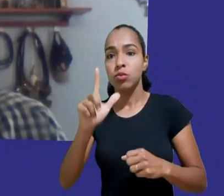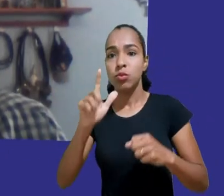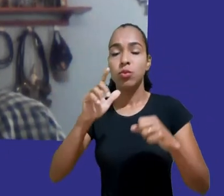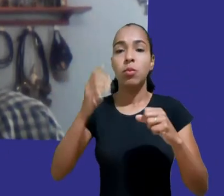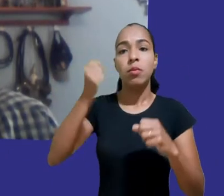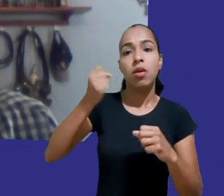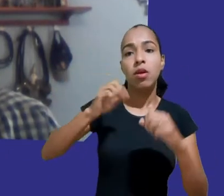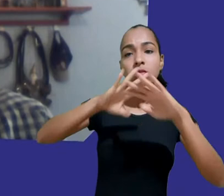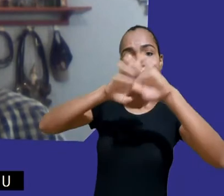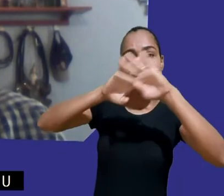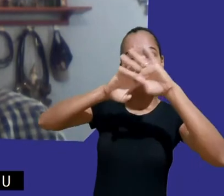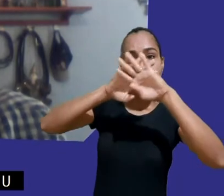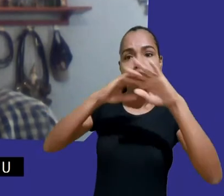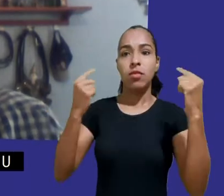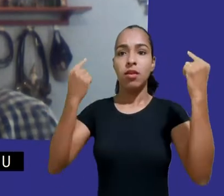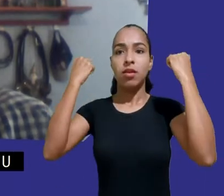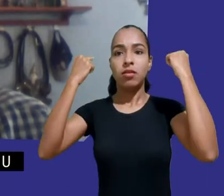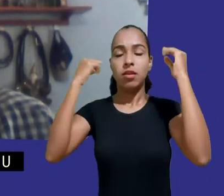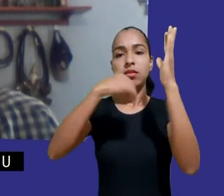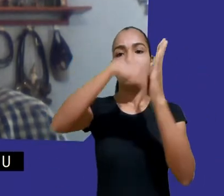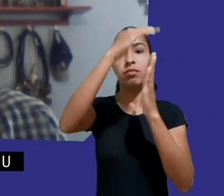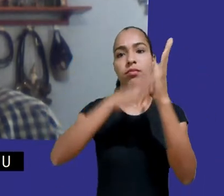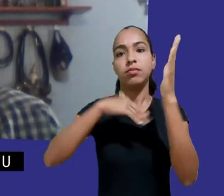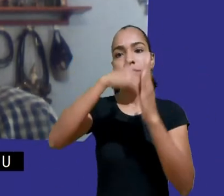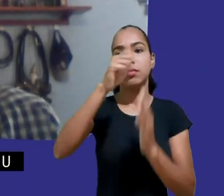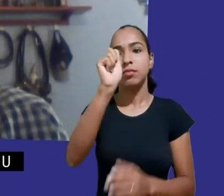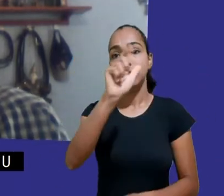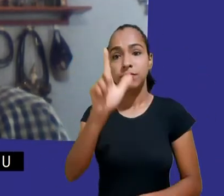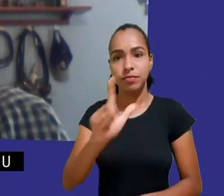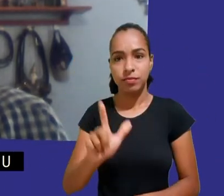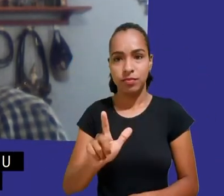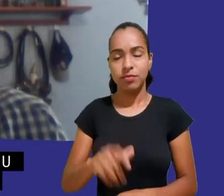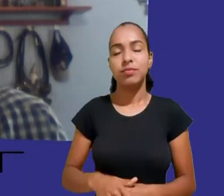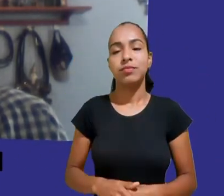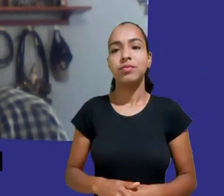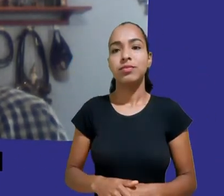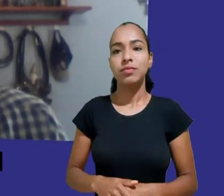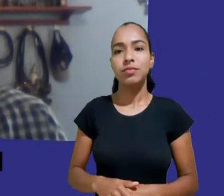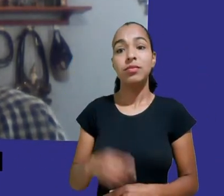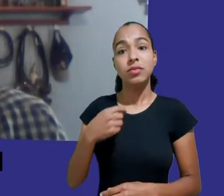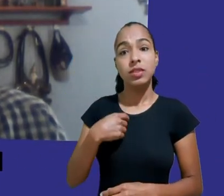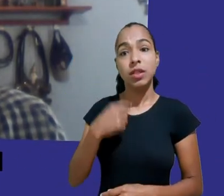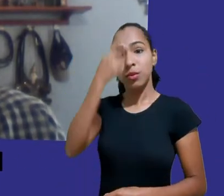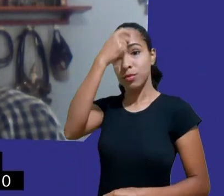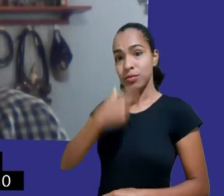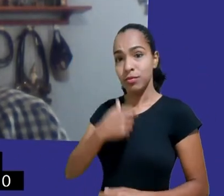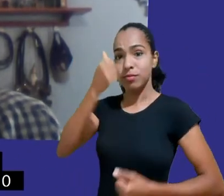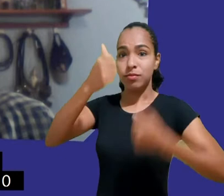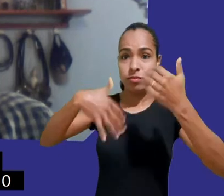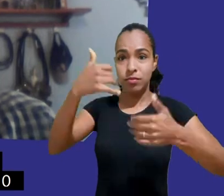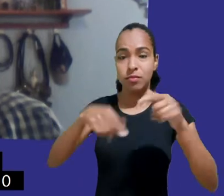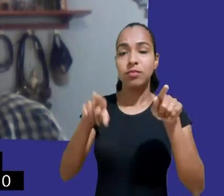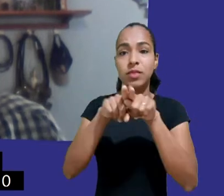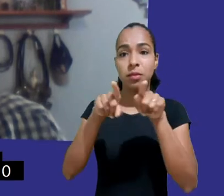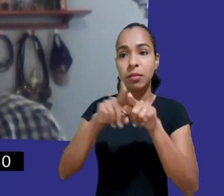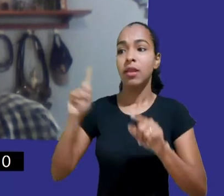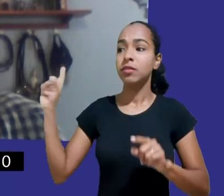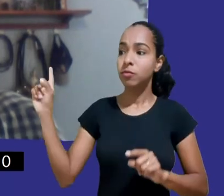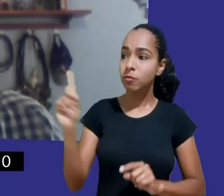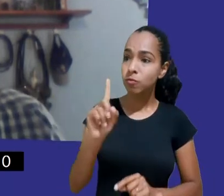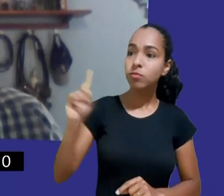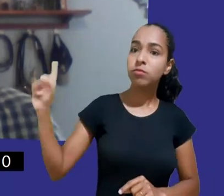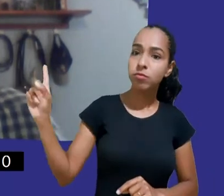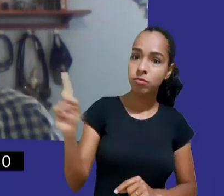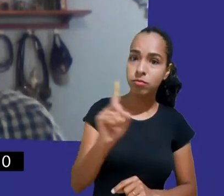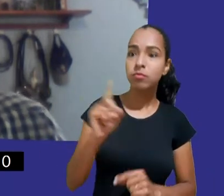Assim como eu, todos os convidados e as convidadas dessa noite também farão uma audiodescrição no início das suas falas. Eu vou estar com vocês aqui nessa